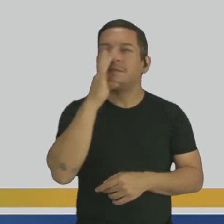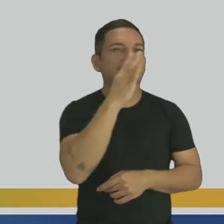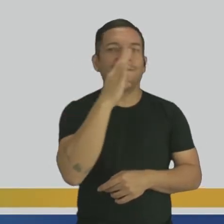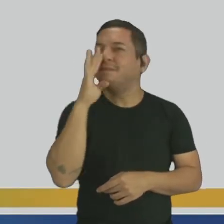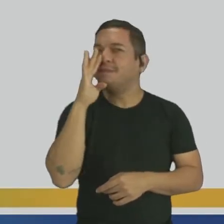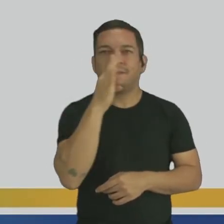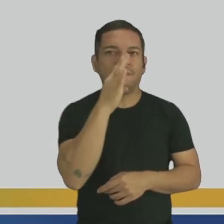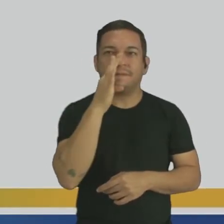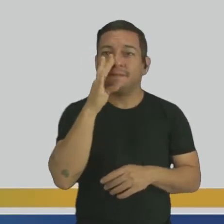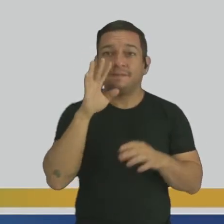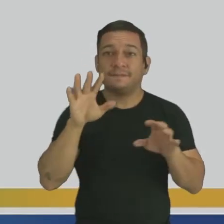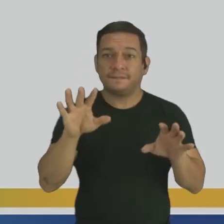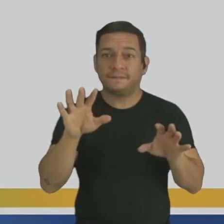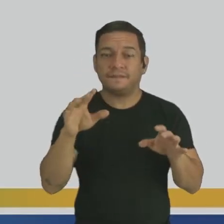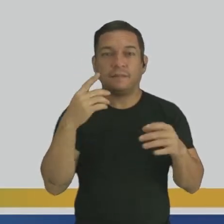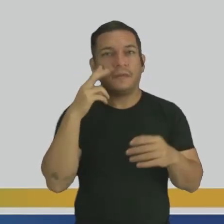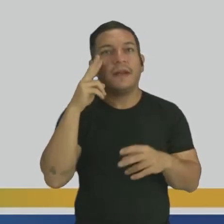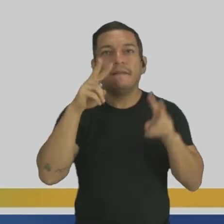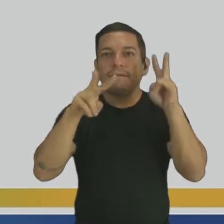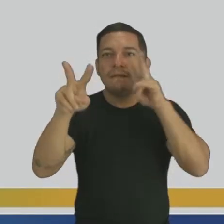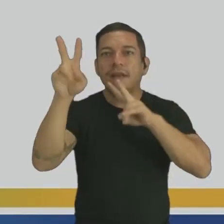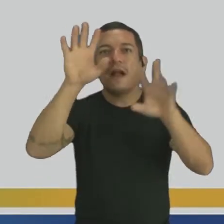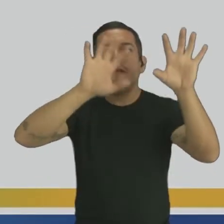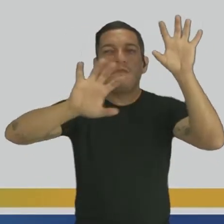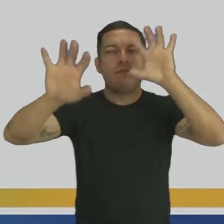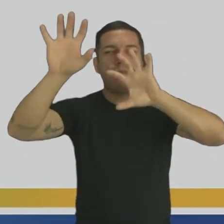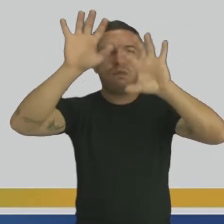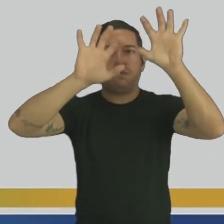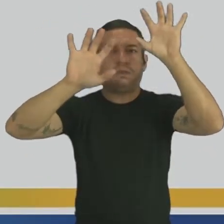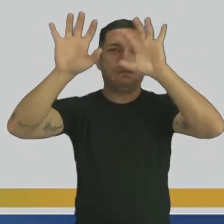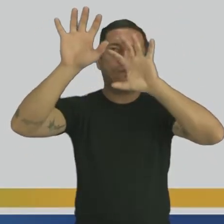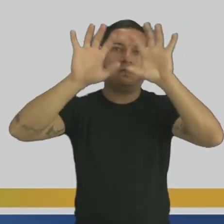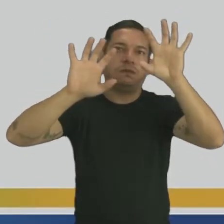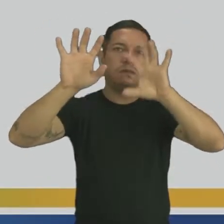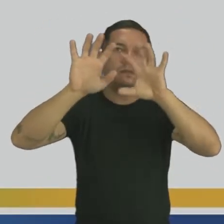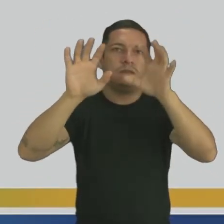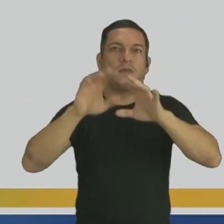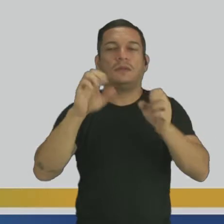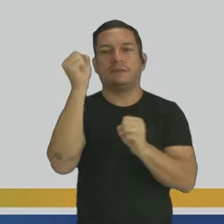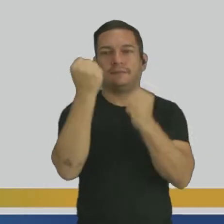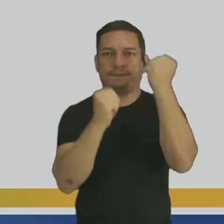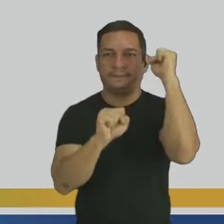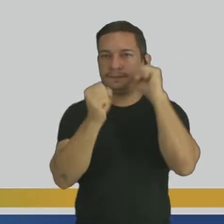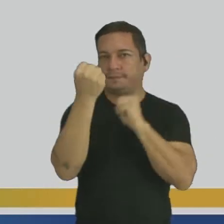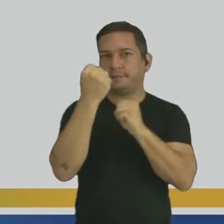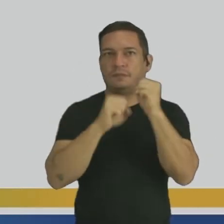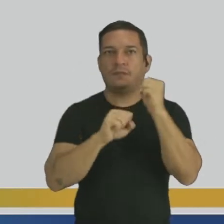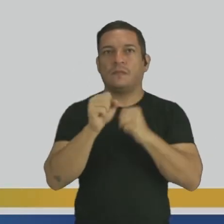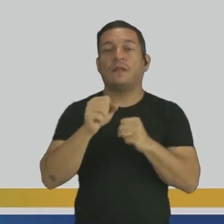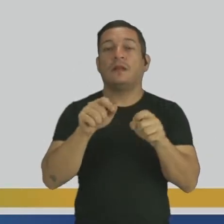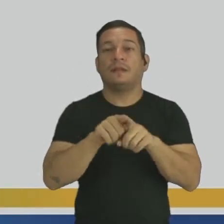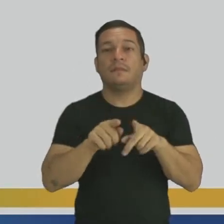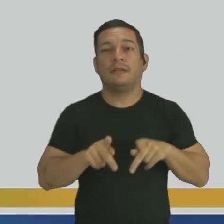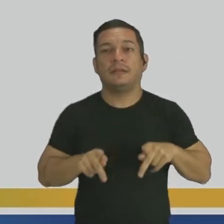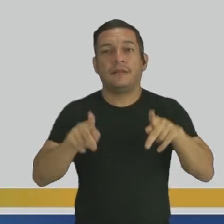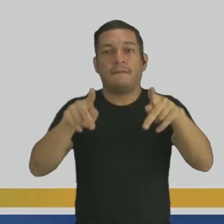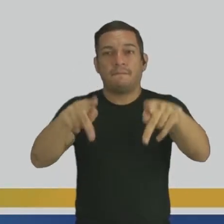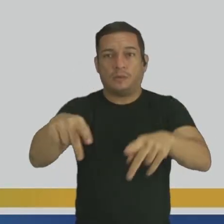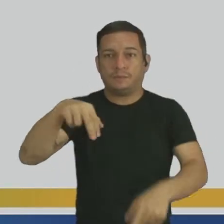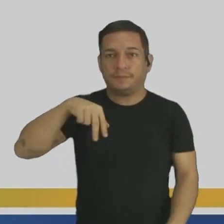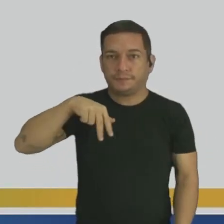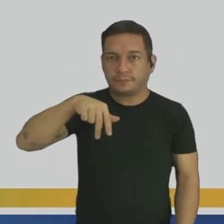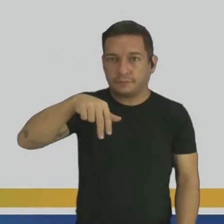muito rápido para ver aqui essa fumaça que está vindo aqui das indústrias, né? Ela passa pelo rio,